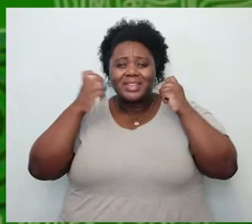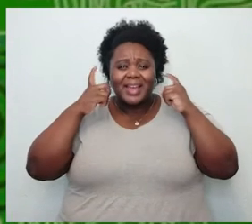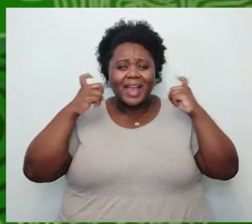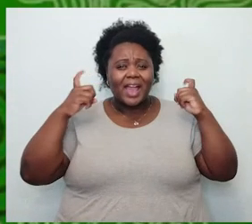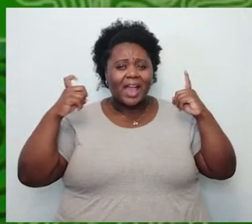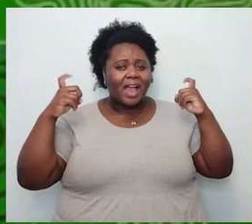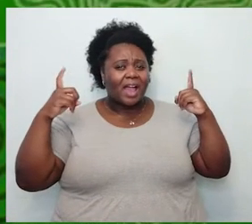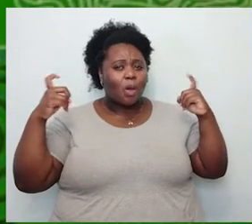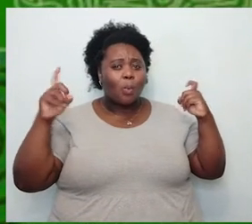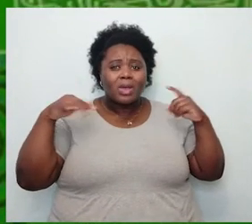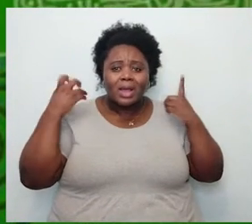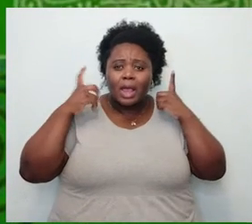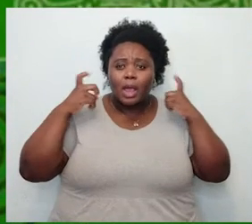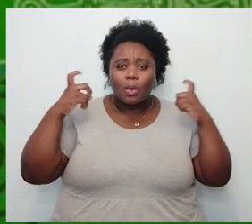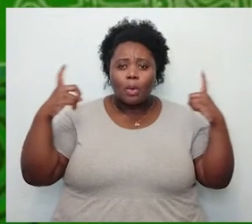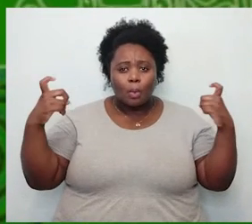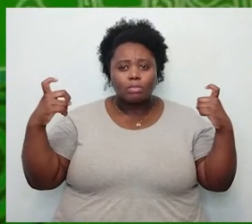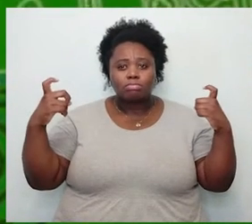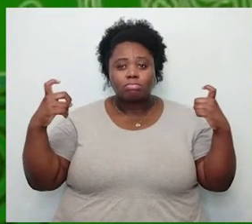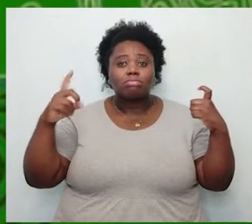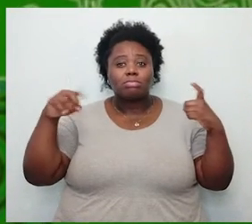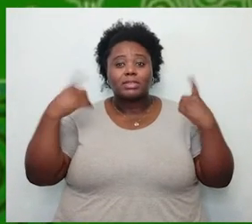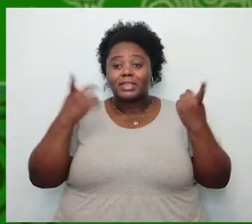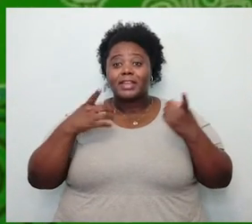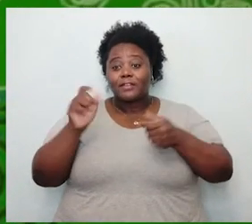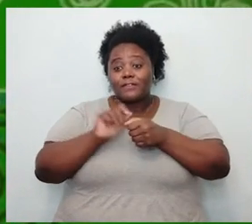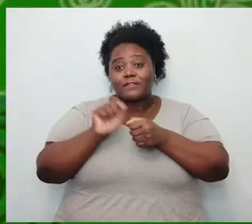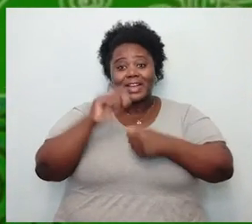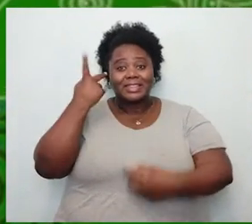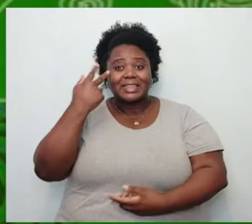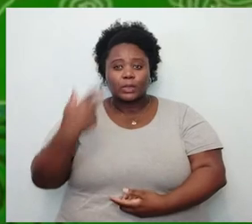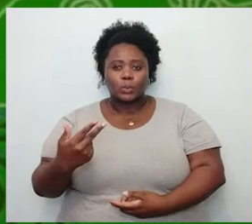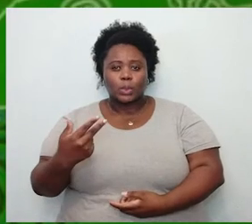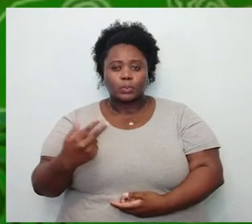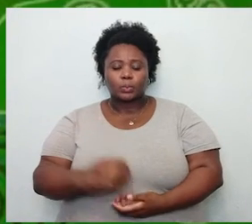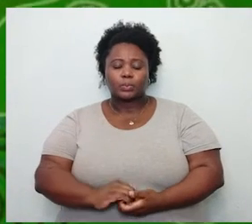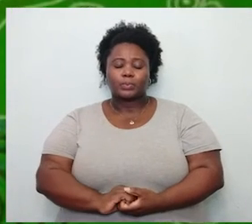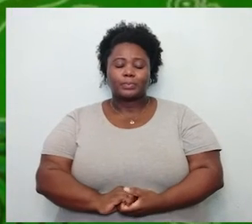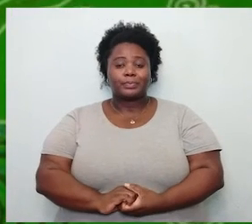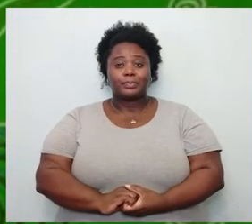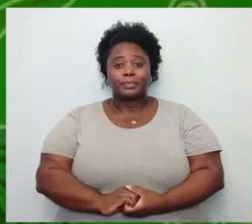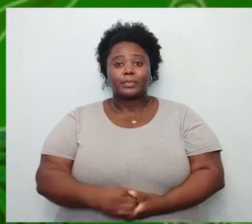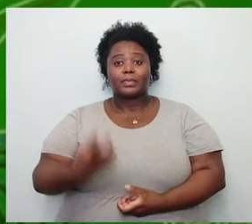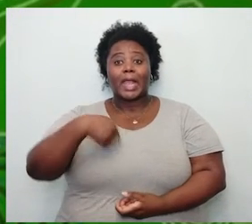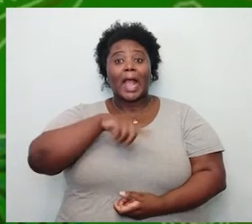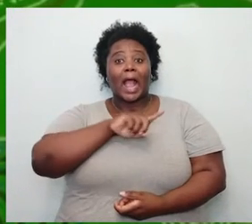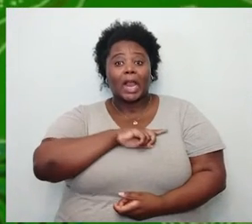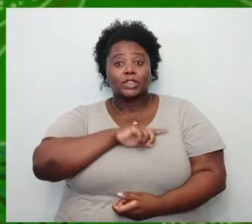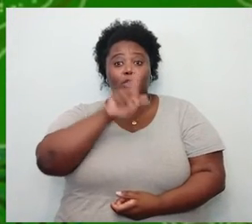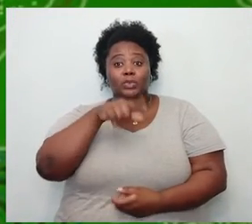que ecoam, que ecologizam a nossa